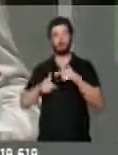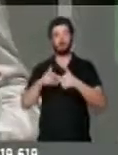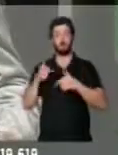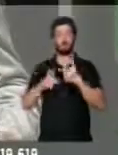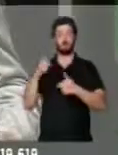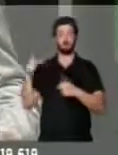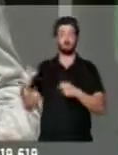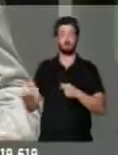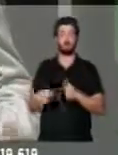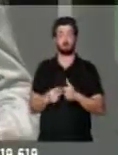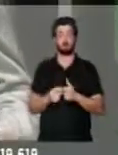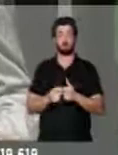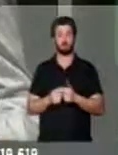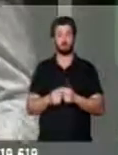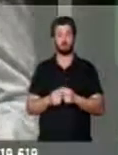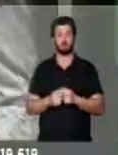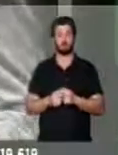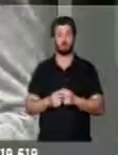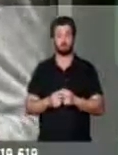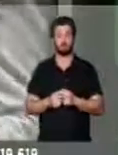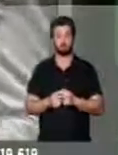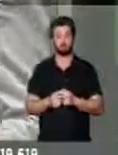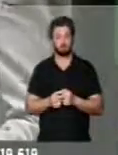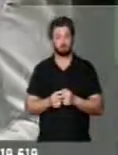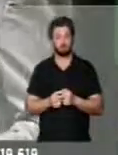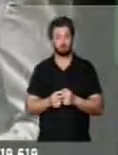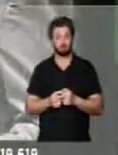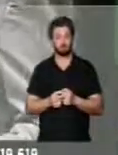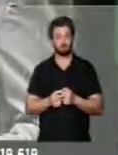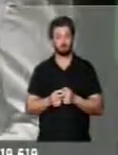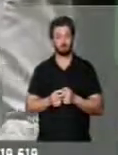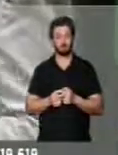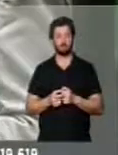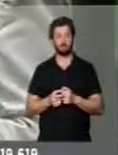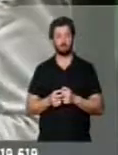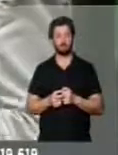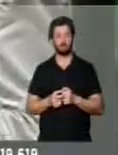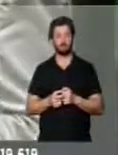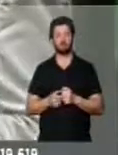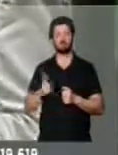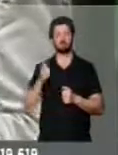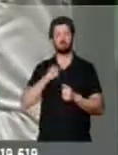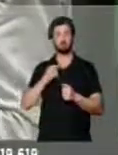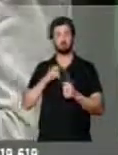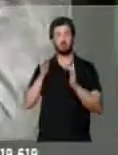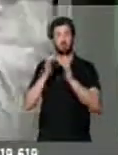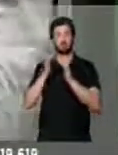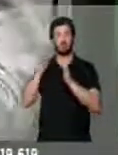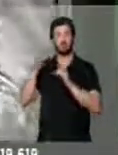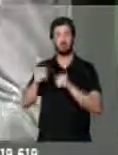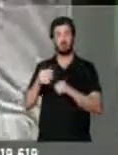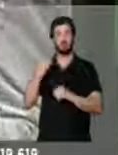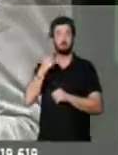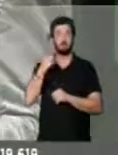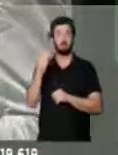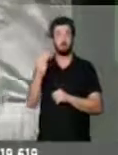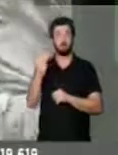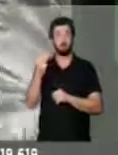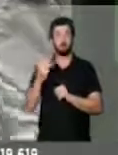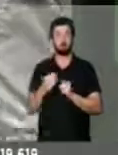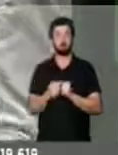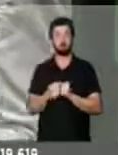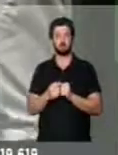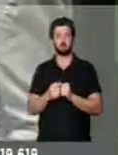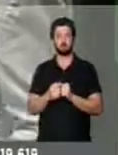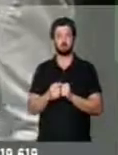de vida daquela gente. Já contactei com três bancos de